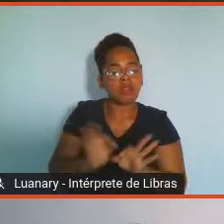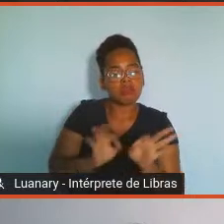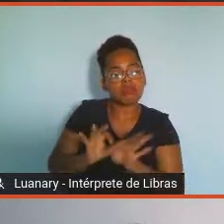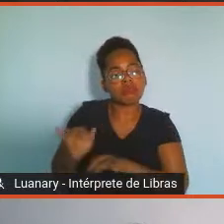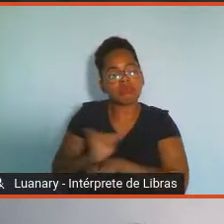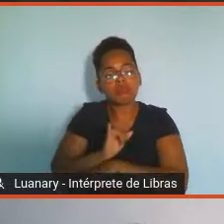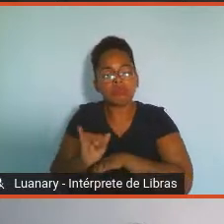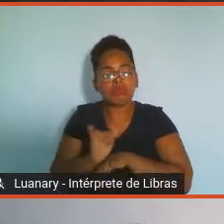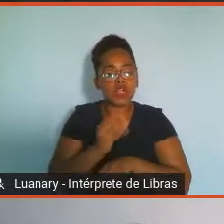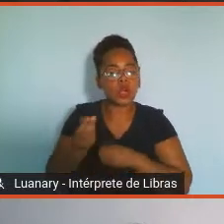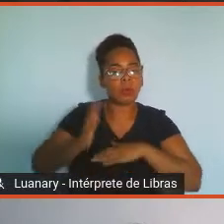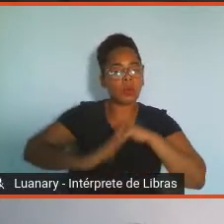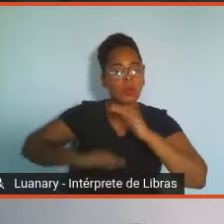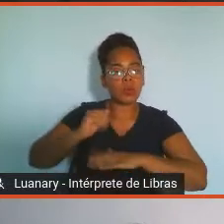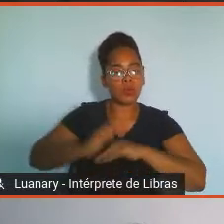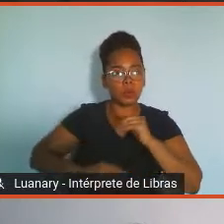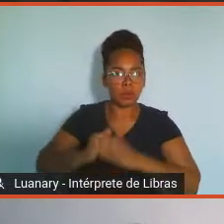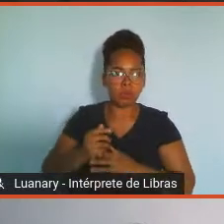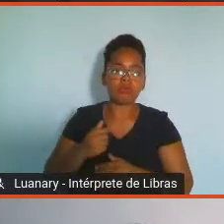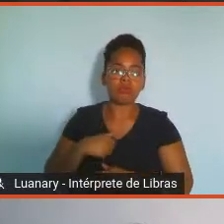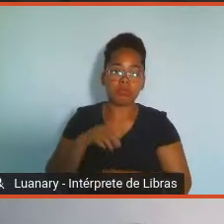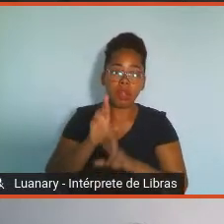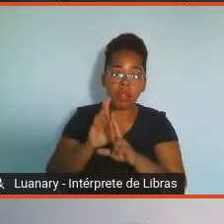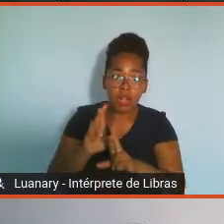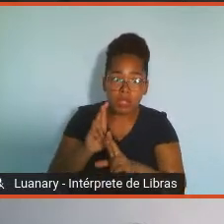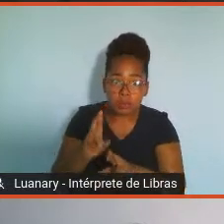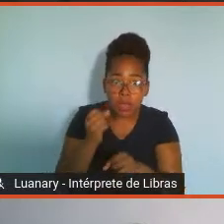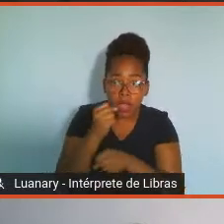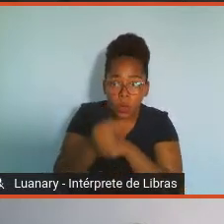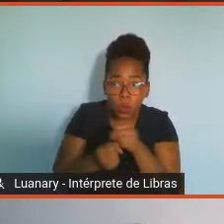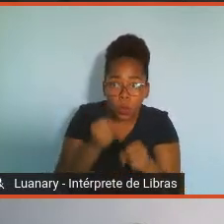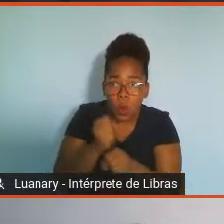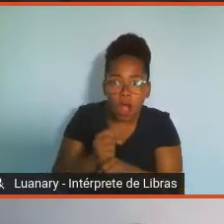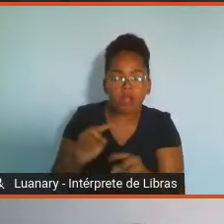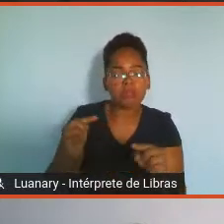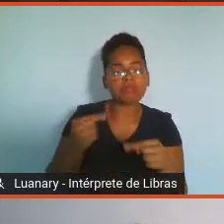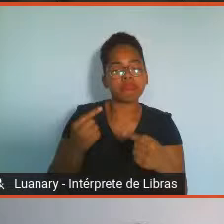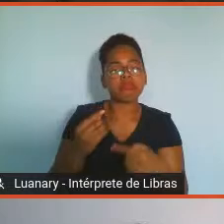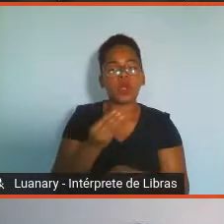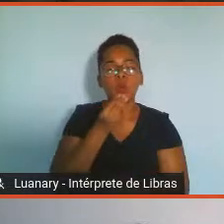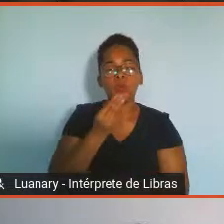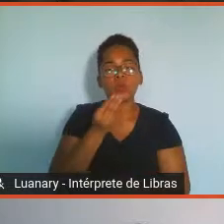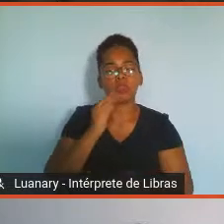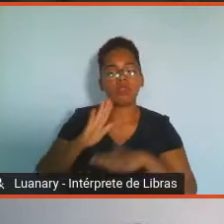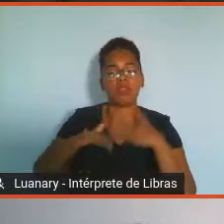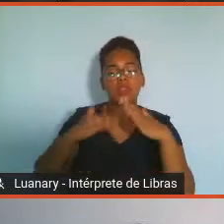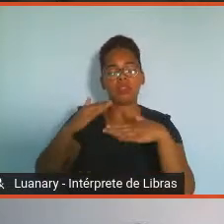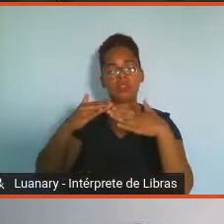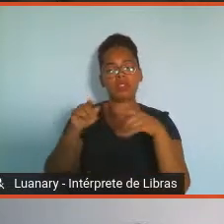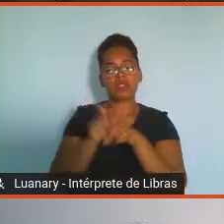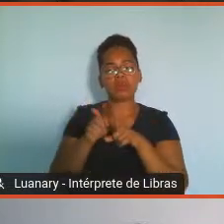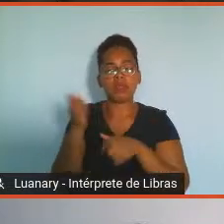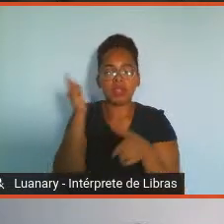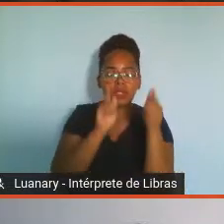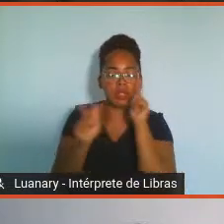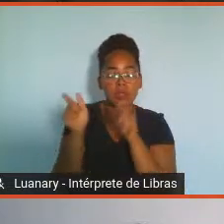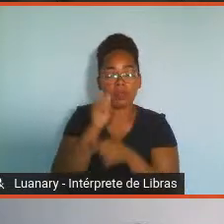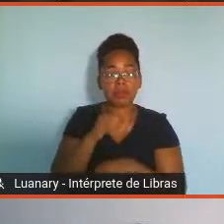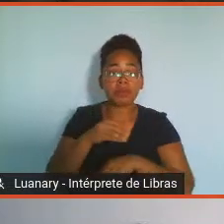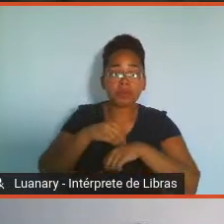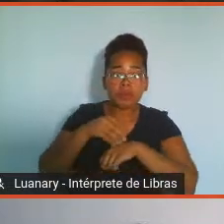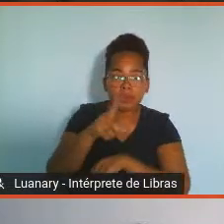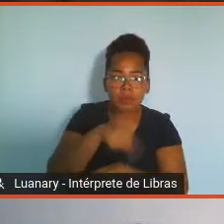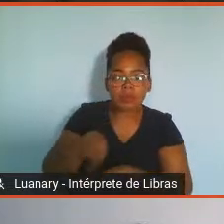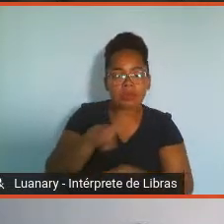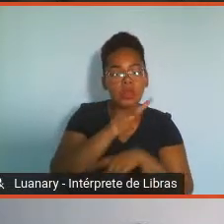próximo ano se transformem em oportunidades de crescimentos e realizações. Fiquem bem, cuidem-se, boas